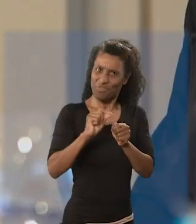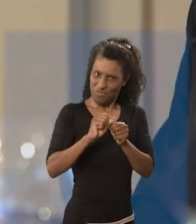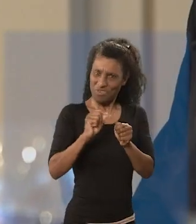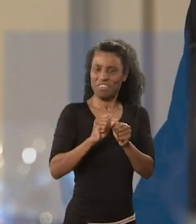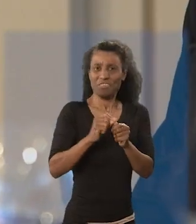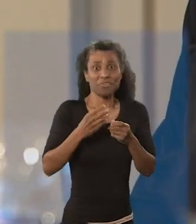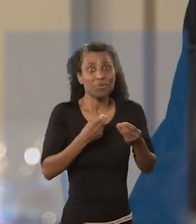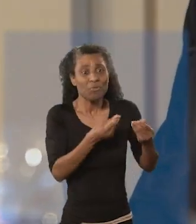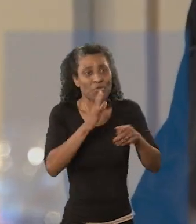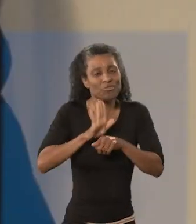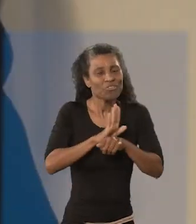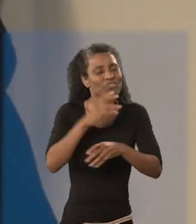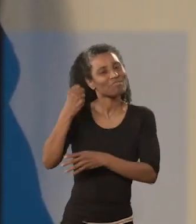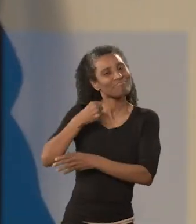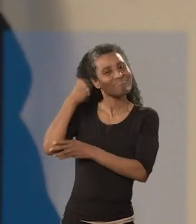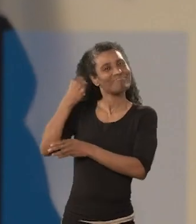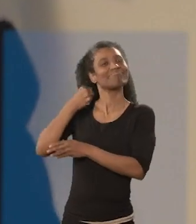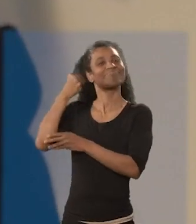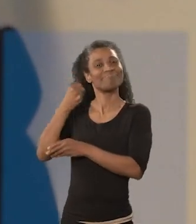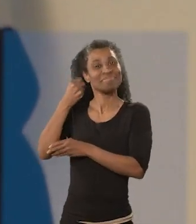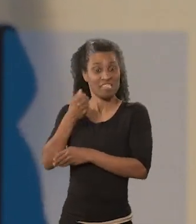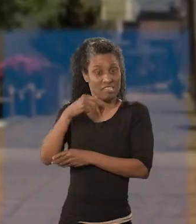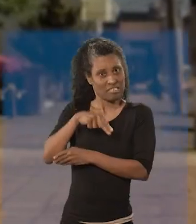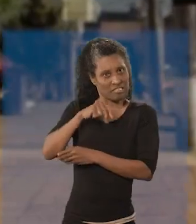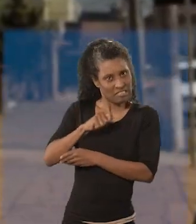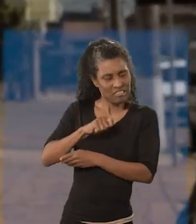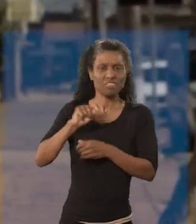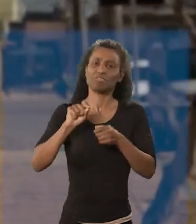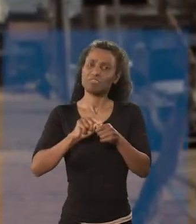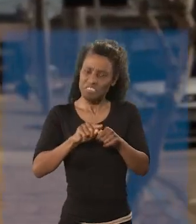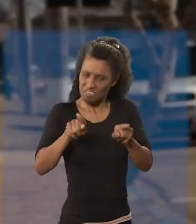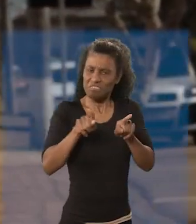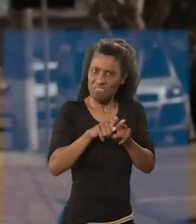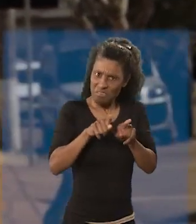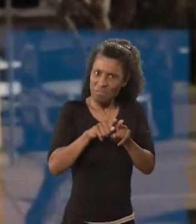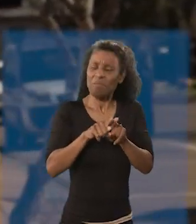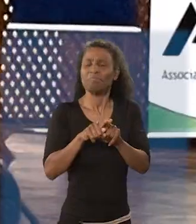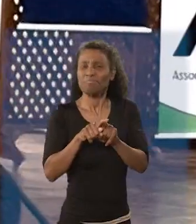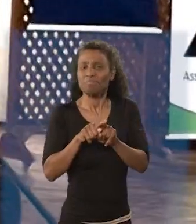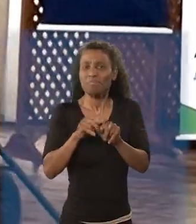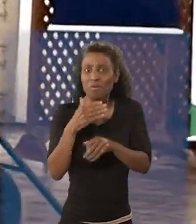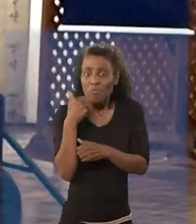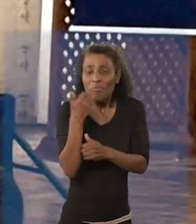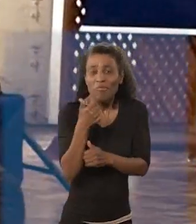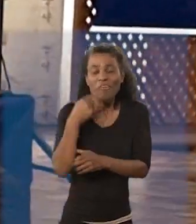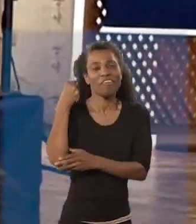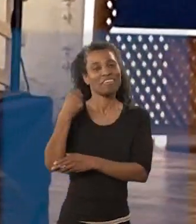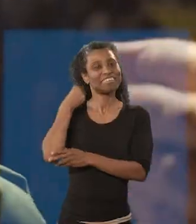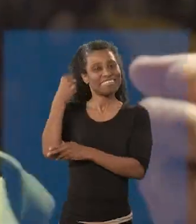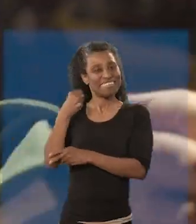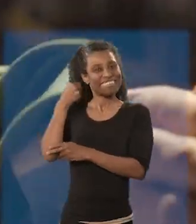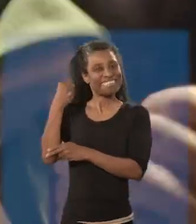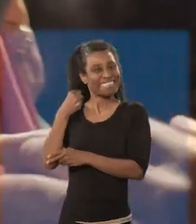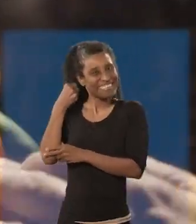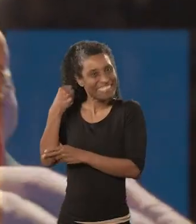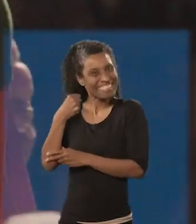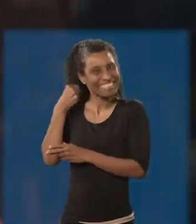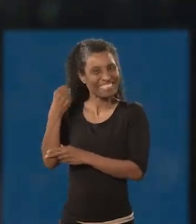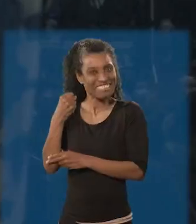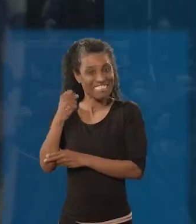muito lá no Senado. Ana que vai fazer muito lá no Senado.